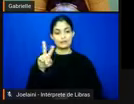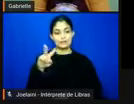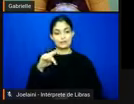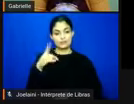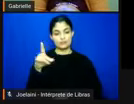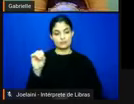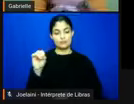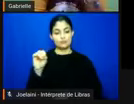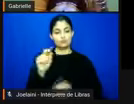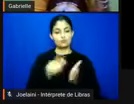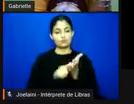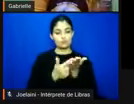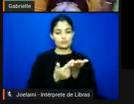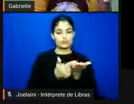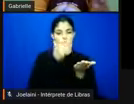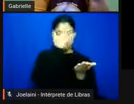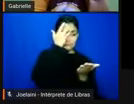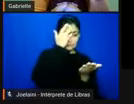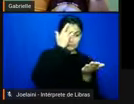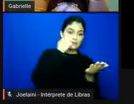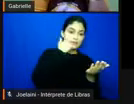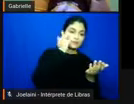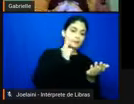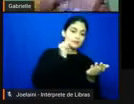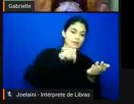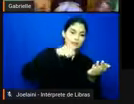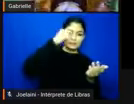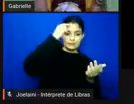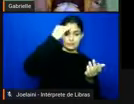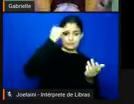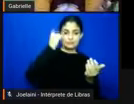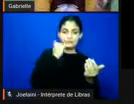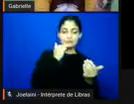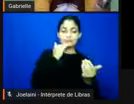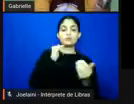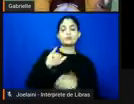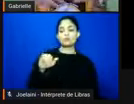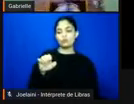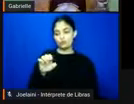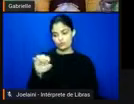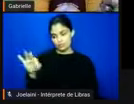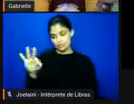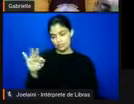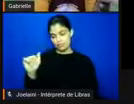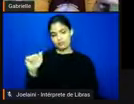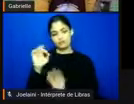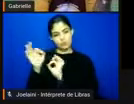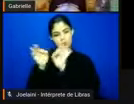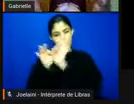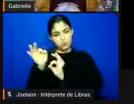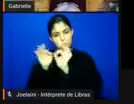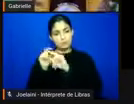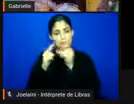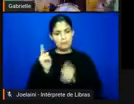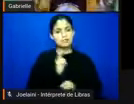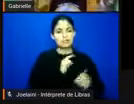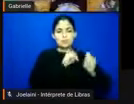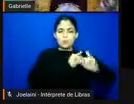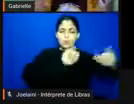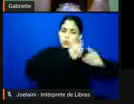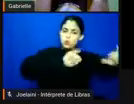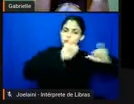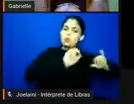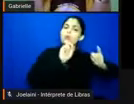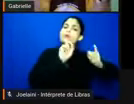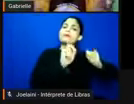Santa Maria, que o JEPA vem organizando e foi lançada em 2018. Mas a campanha está aí, justamente com o